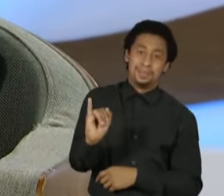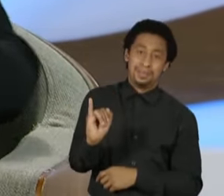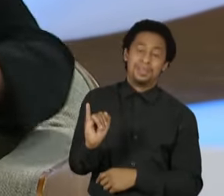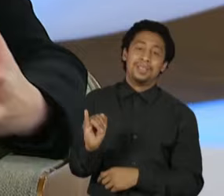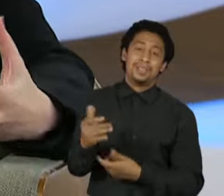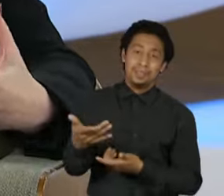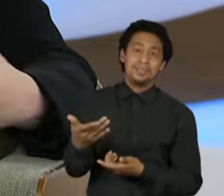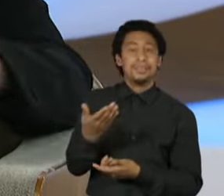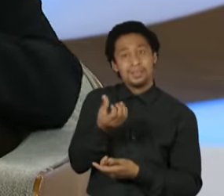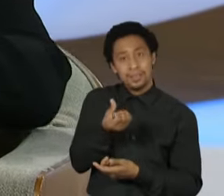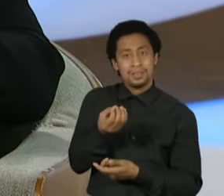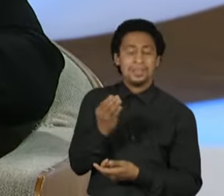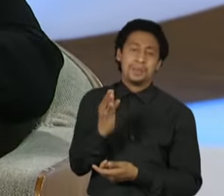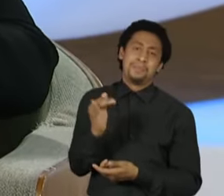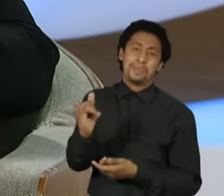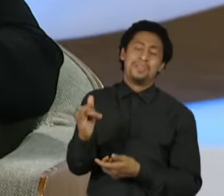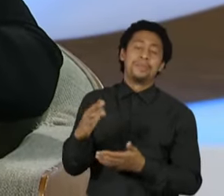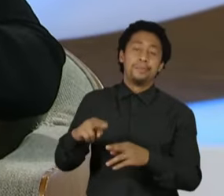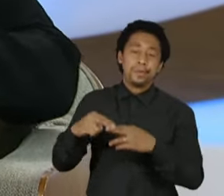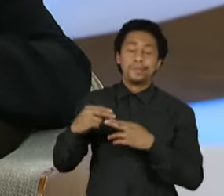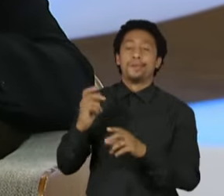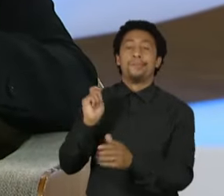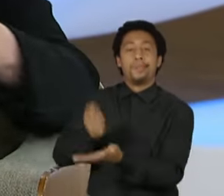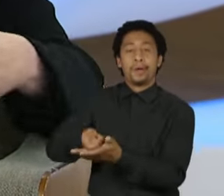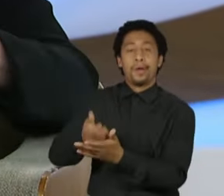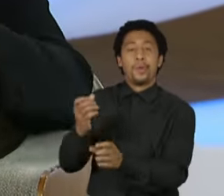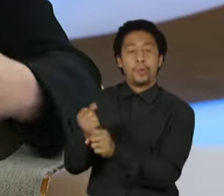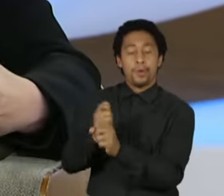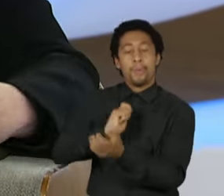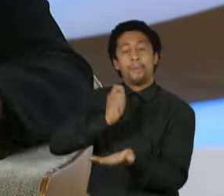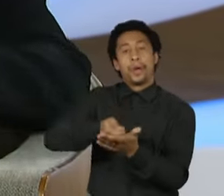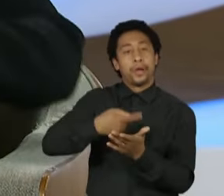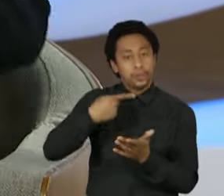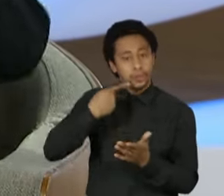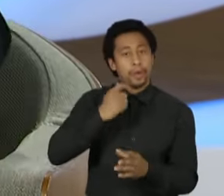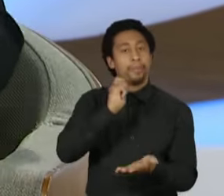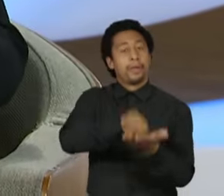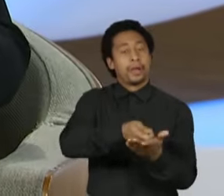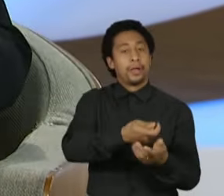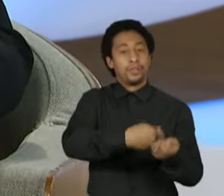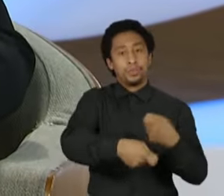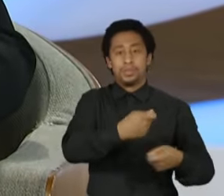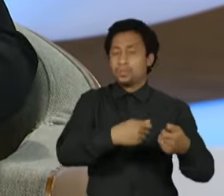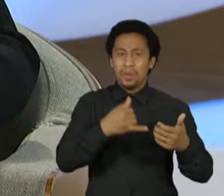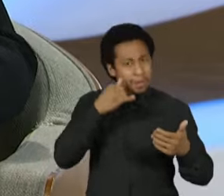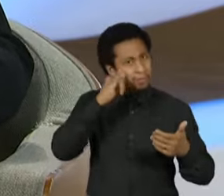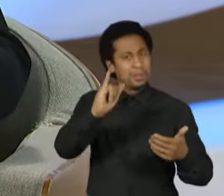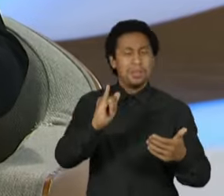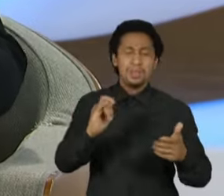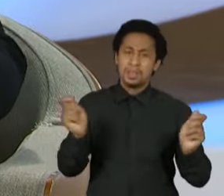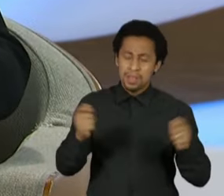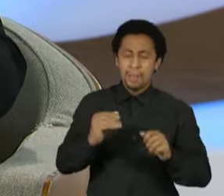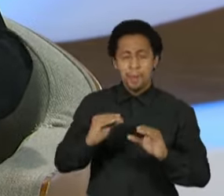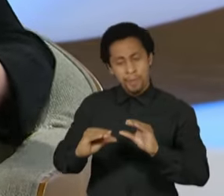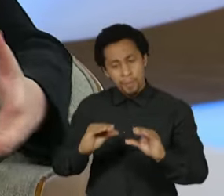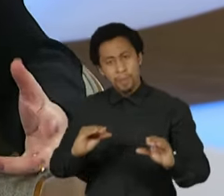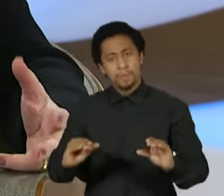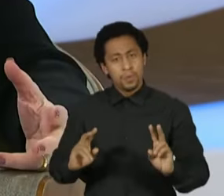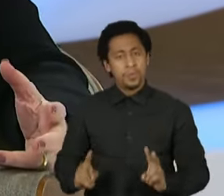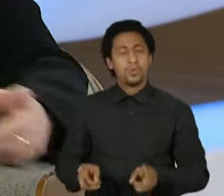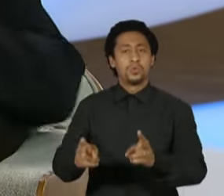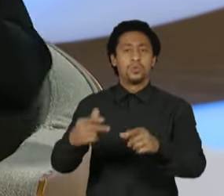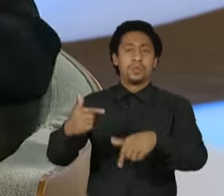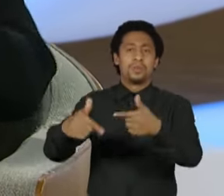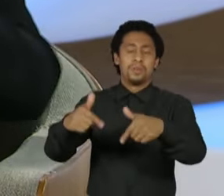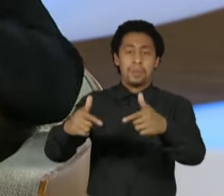movimentar essa máquina dele com contador, advogado e administrador e reinjetar esse dinheiro na própria empresa para gerar